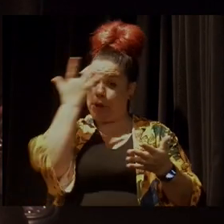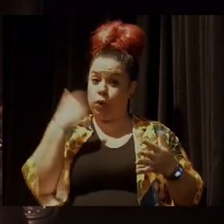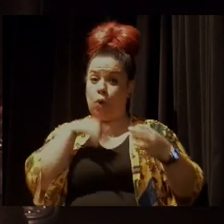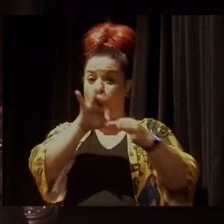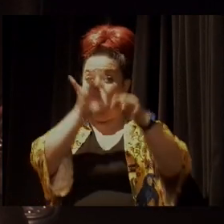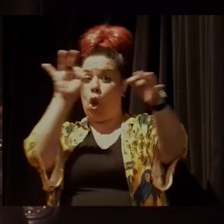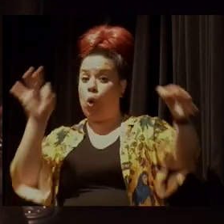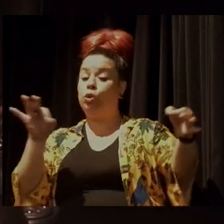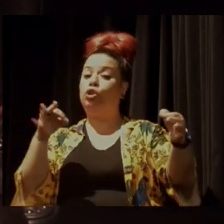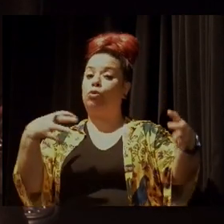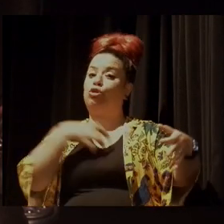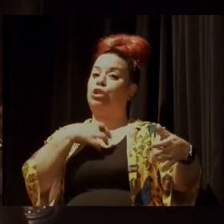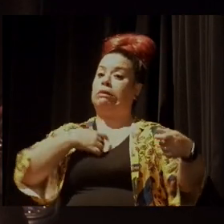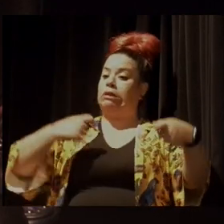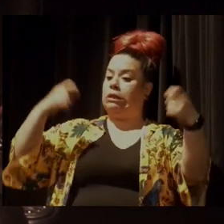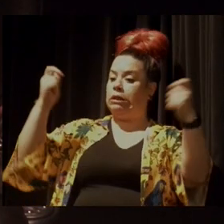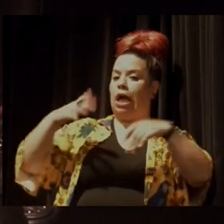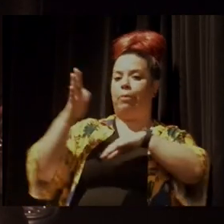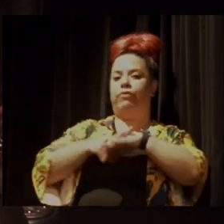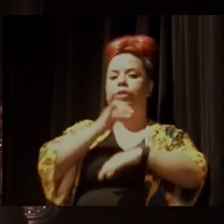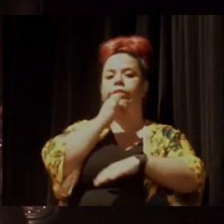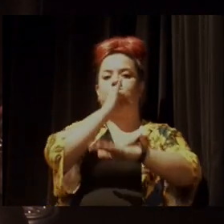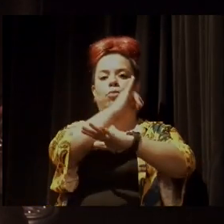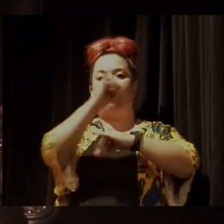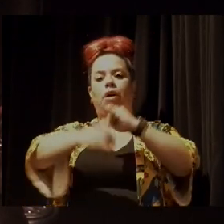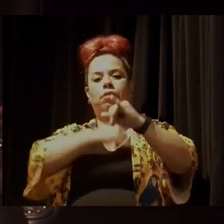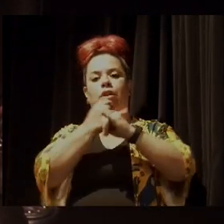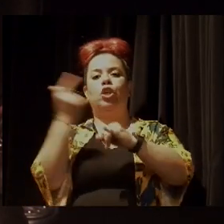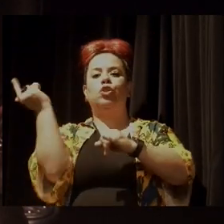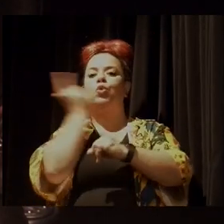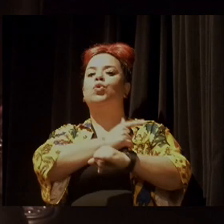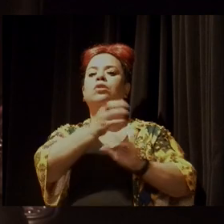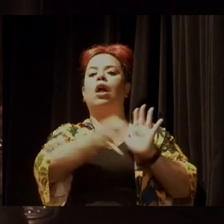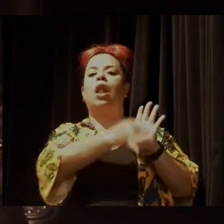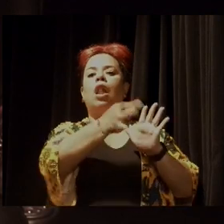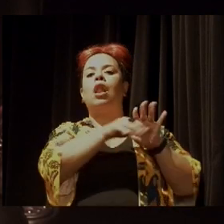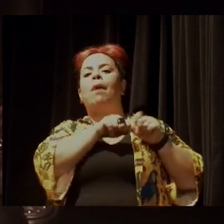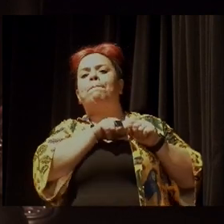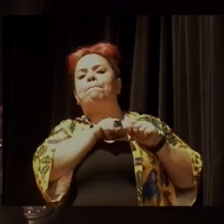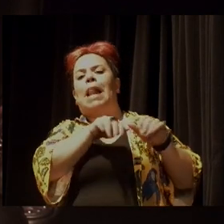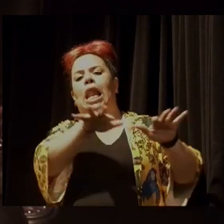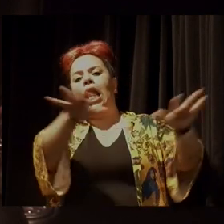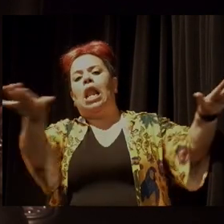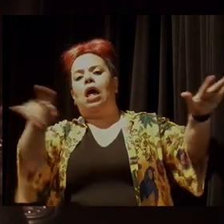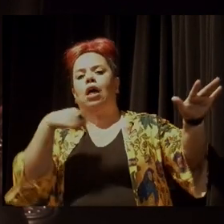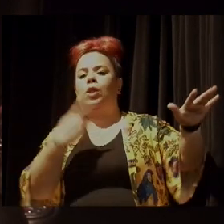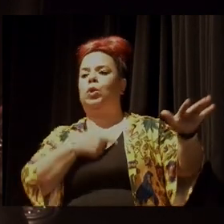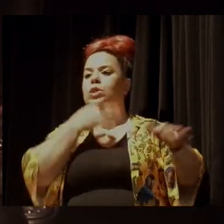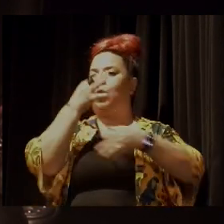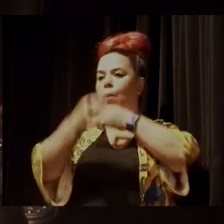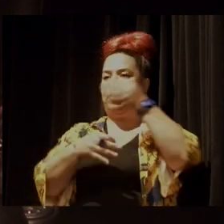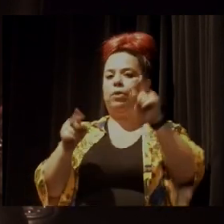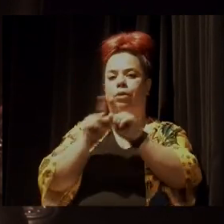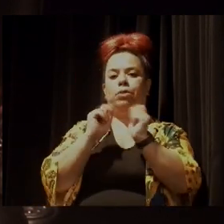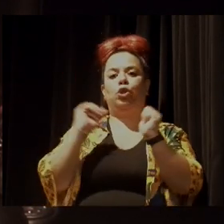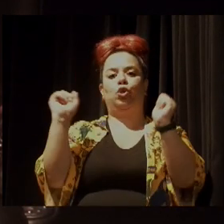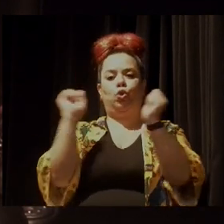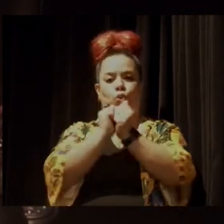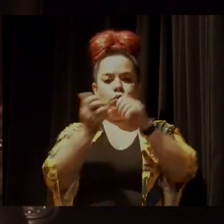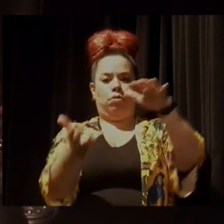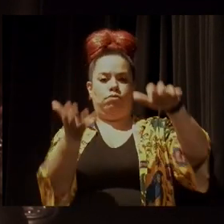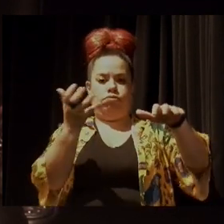eficazes de fazer valer as nossas vozes e as nossas visões junto aos parlamentares.